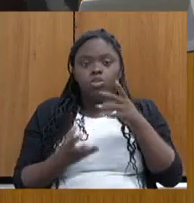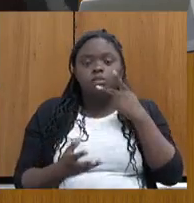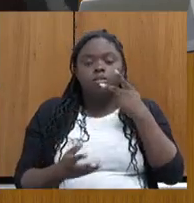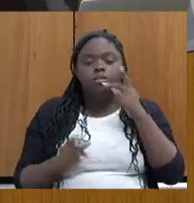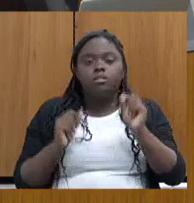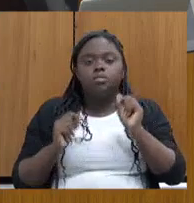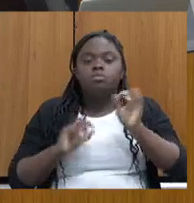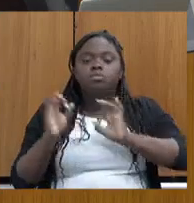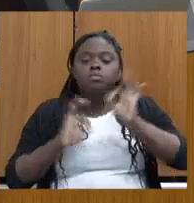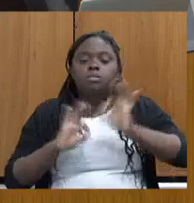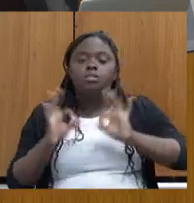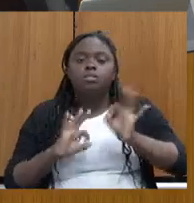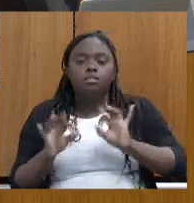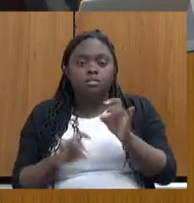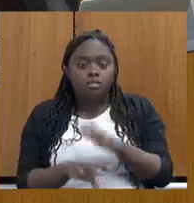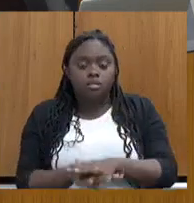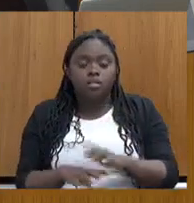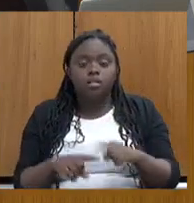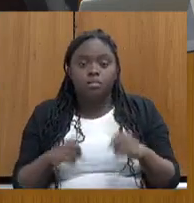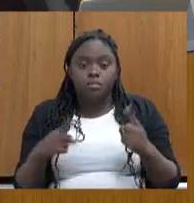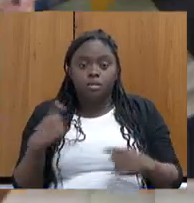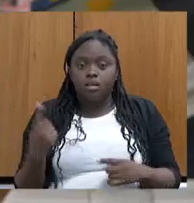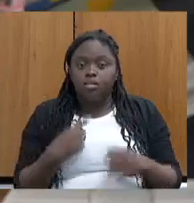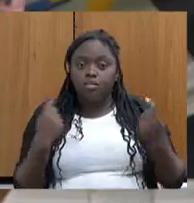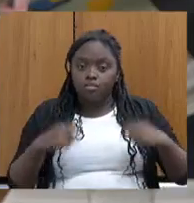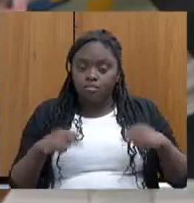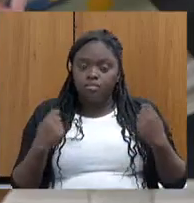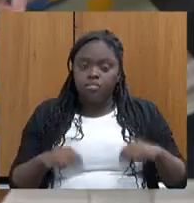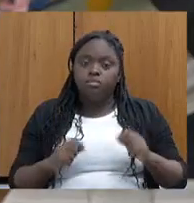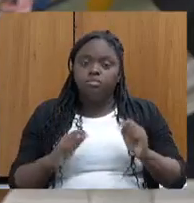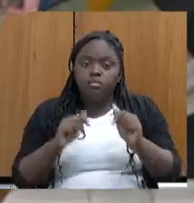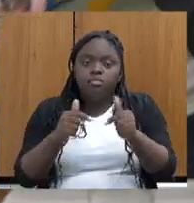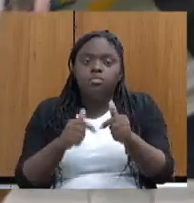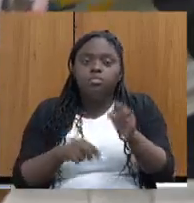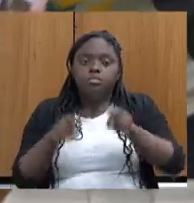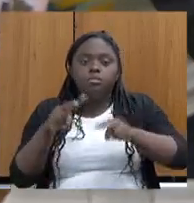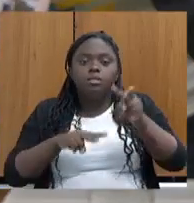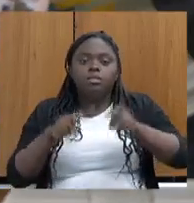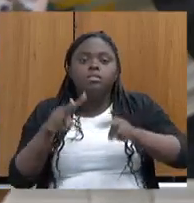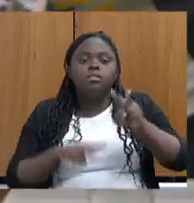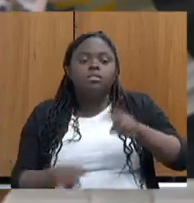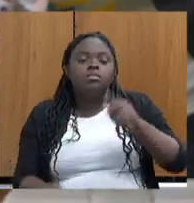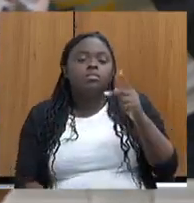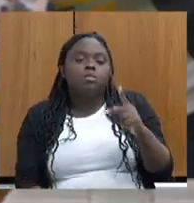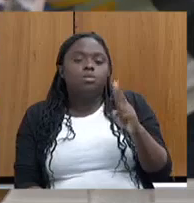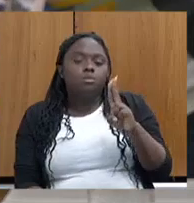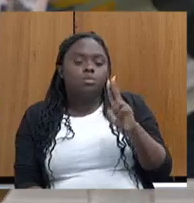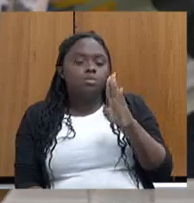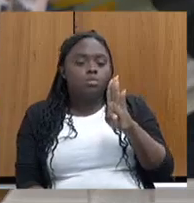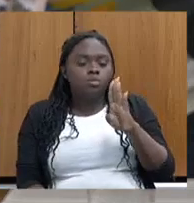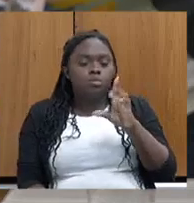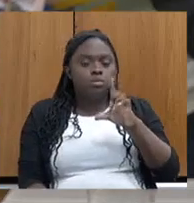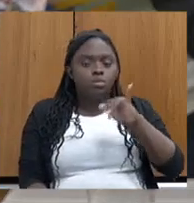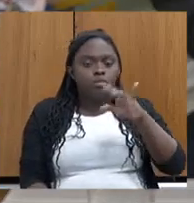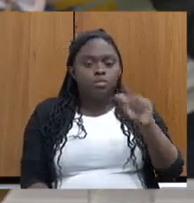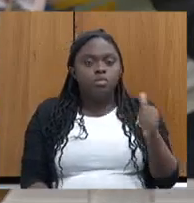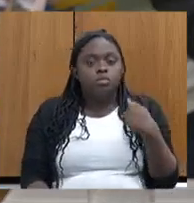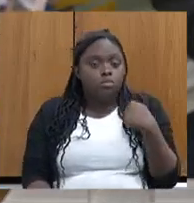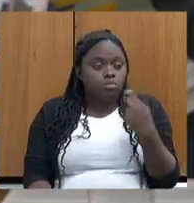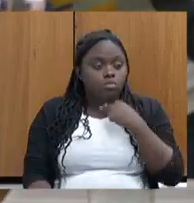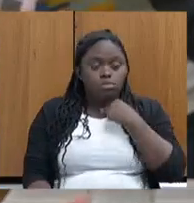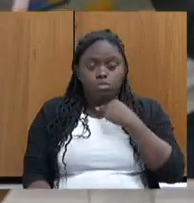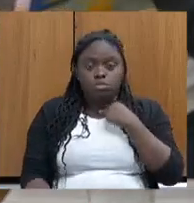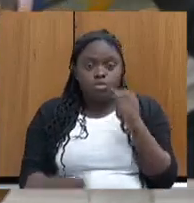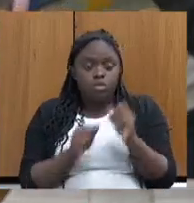plano está pronto, mas nós precisamos fazer uma consulta pública dele. E, para fazer essa consulta pública, eu não poderia fazer isso